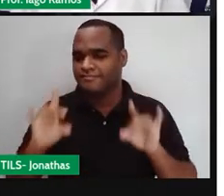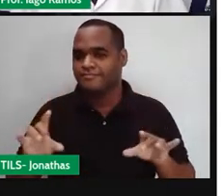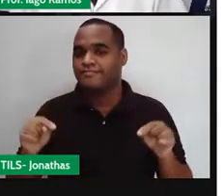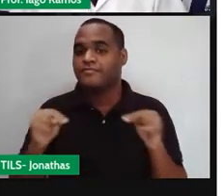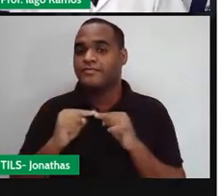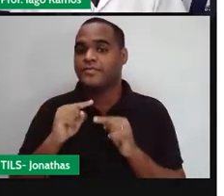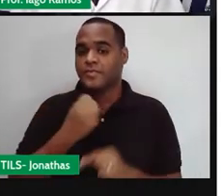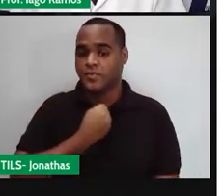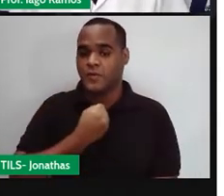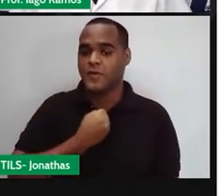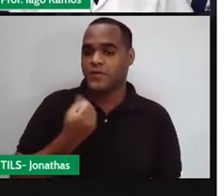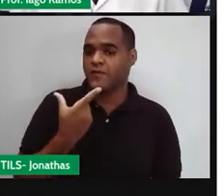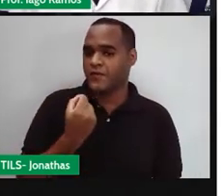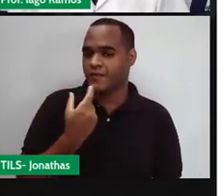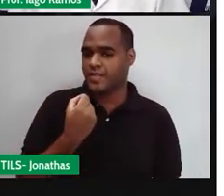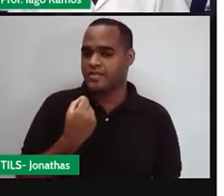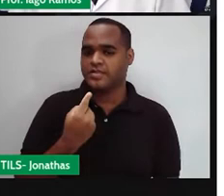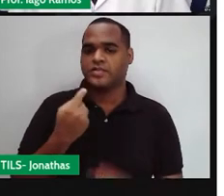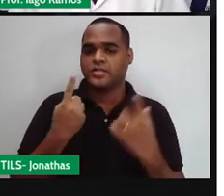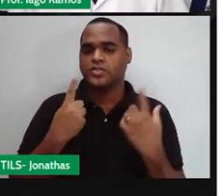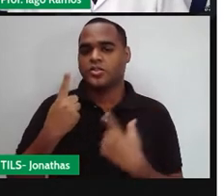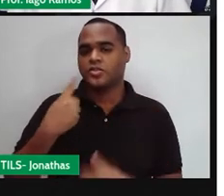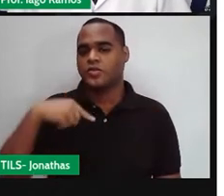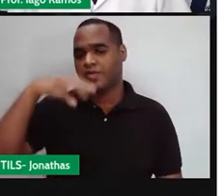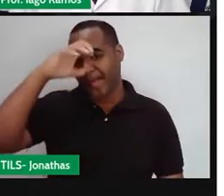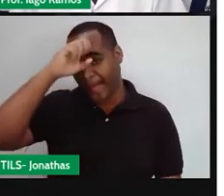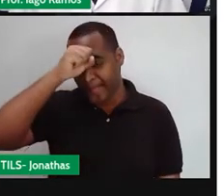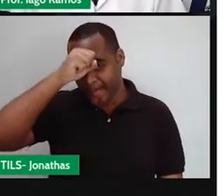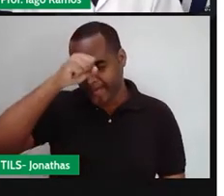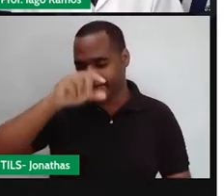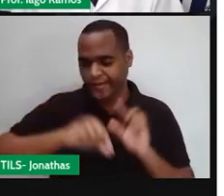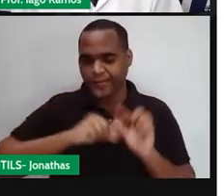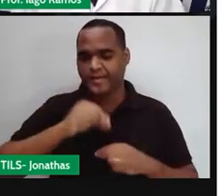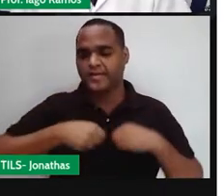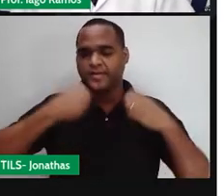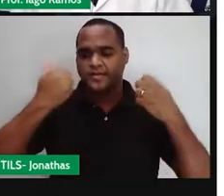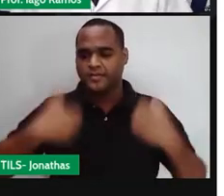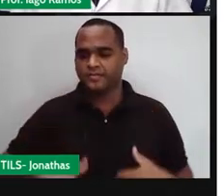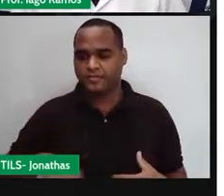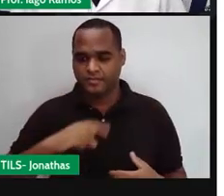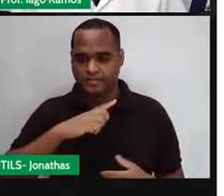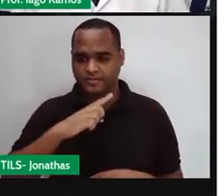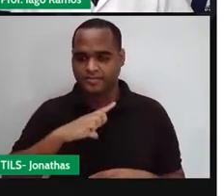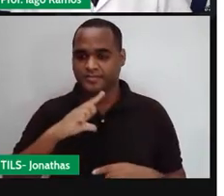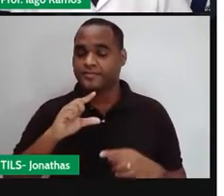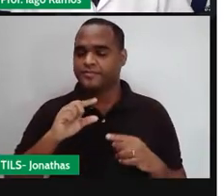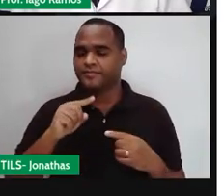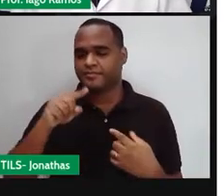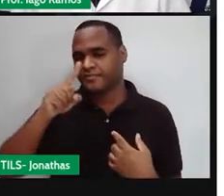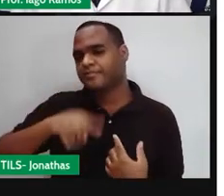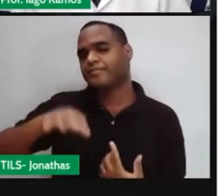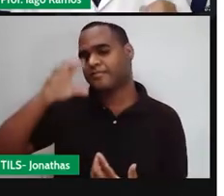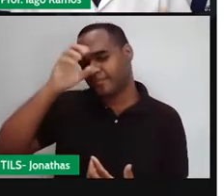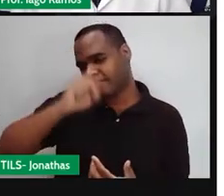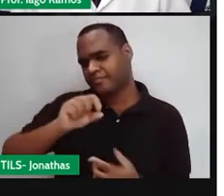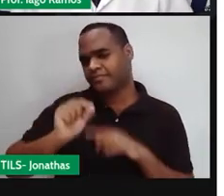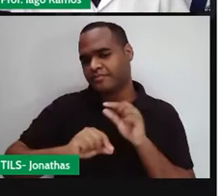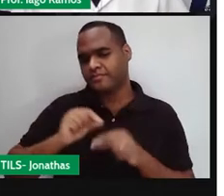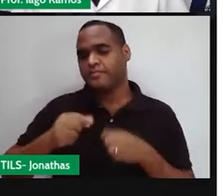nossa vigésima aula, e o que a gente vai aprender nessa vigésima aula? Ainda vamos fazer